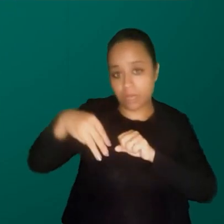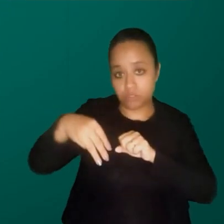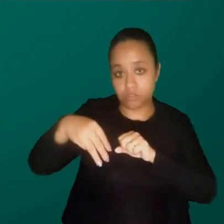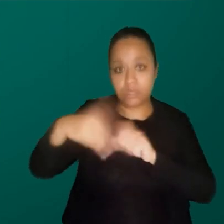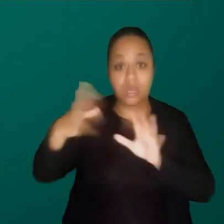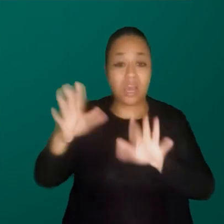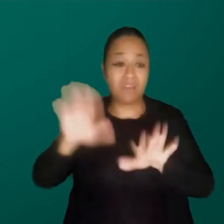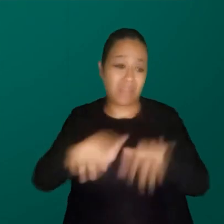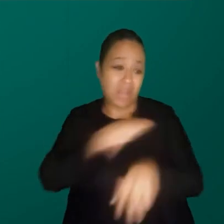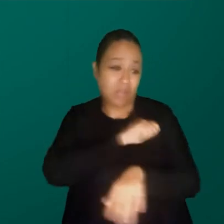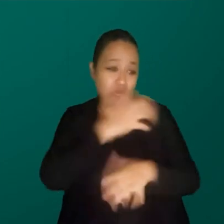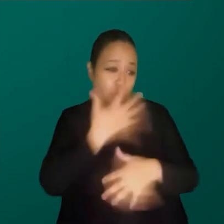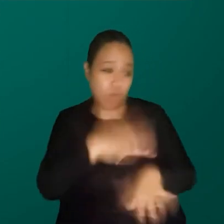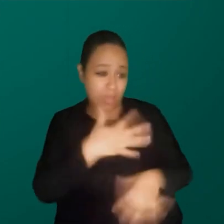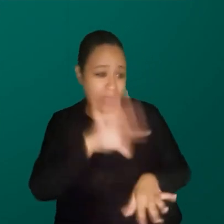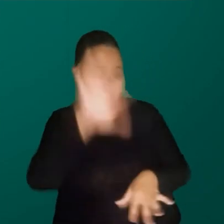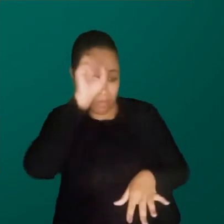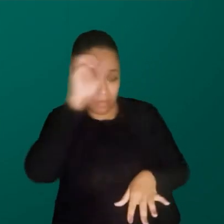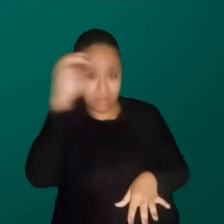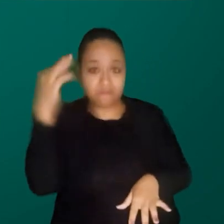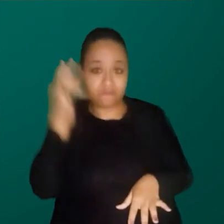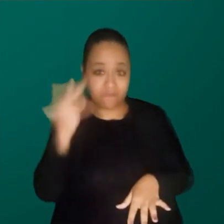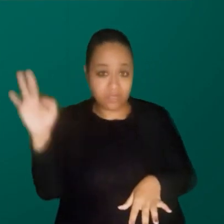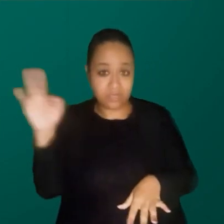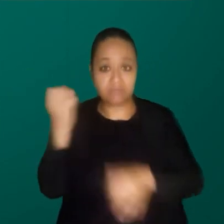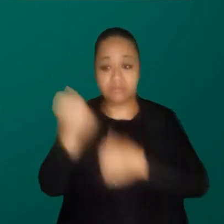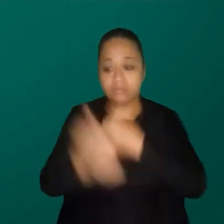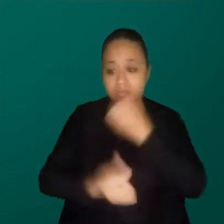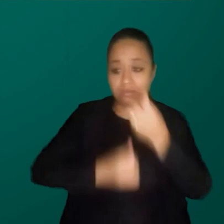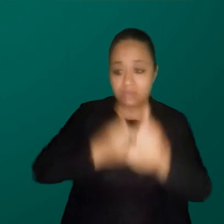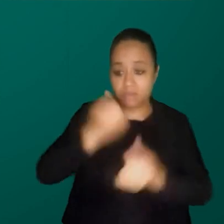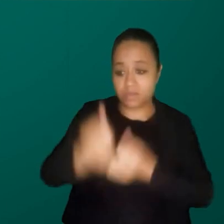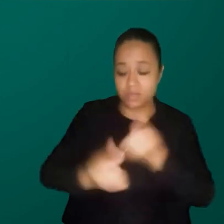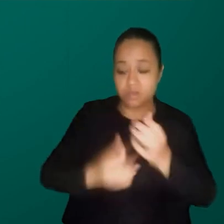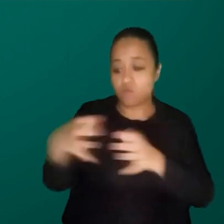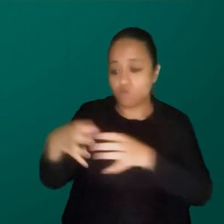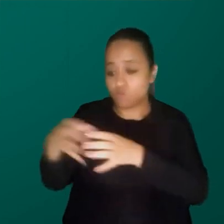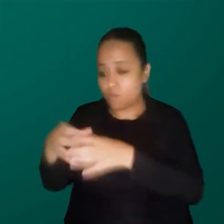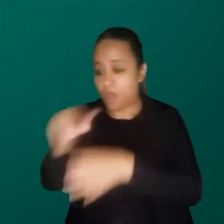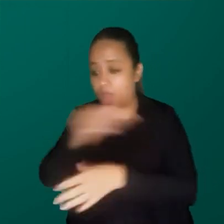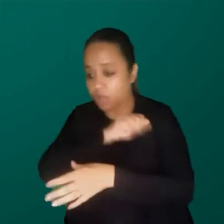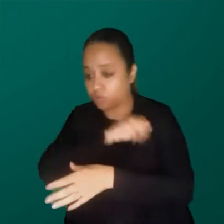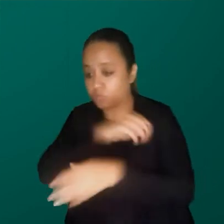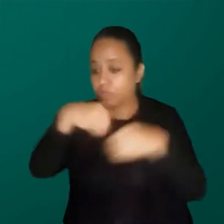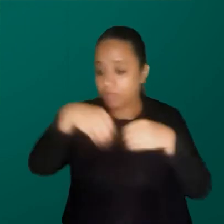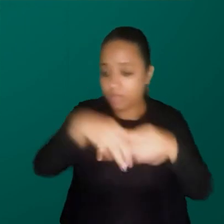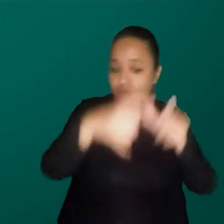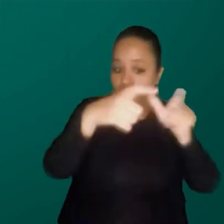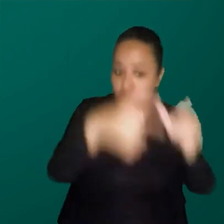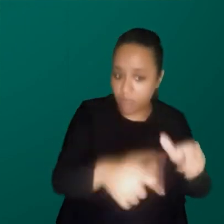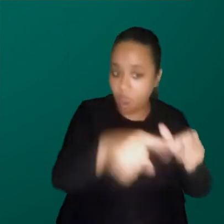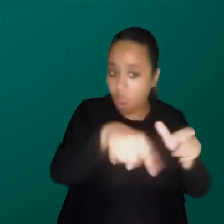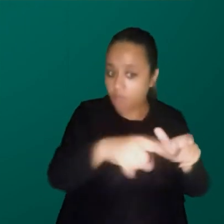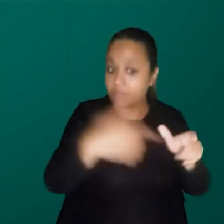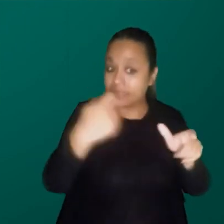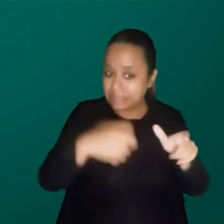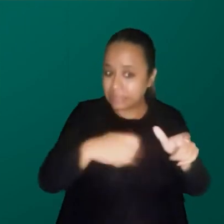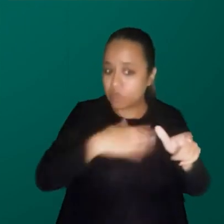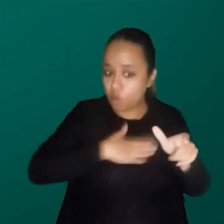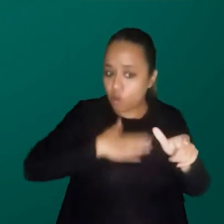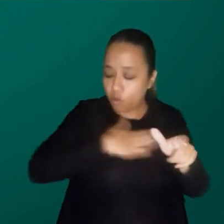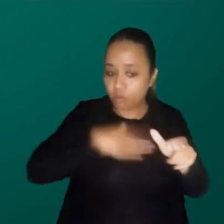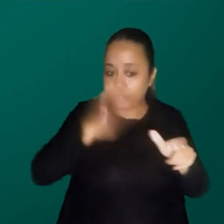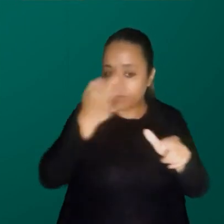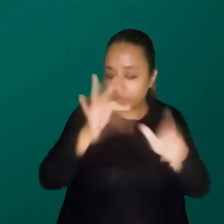que é o aluno que não quer estar lá para aprender física. E cada semestre eu pego esse grupo de alunos e levo a um local onde ele vai gostar de física,